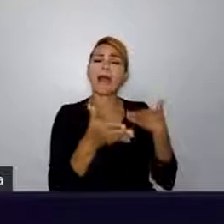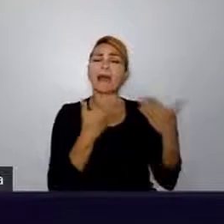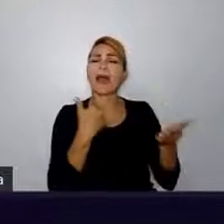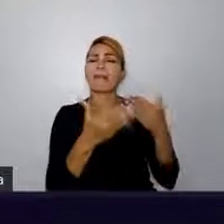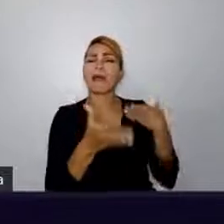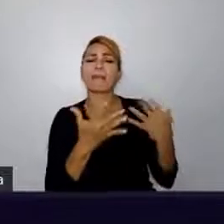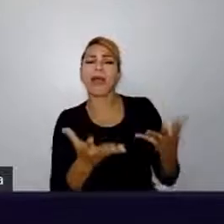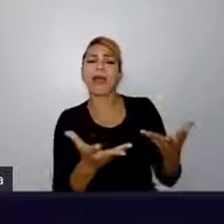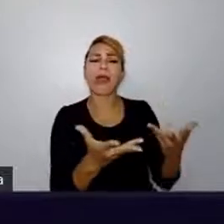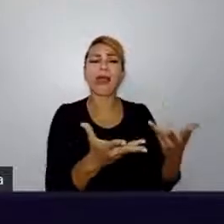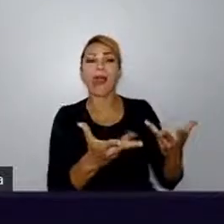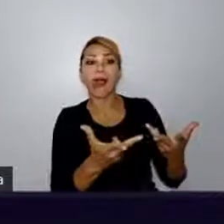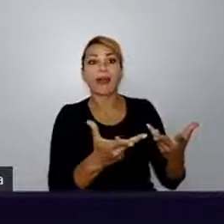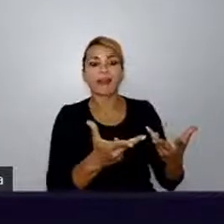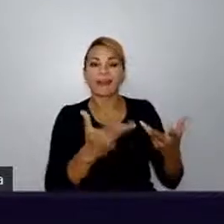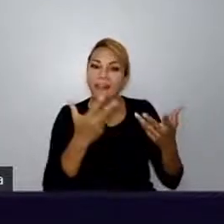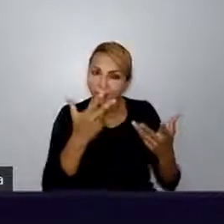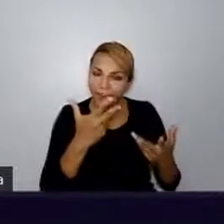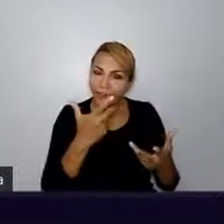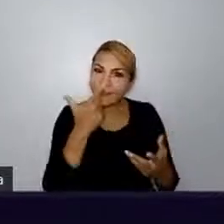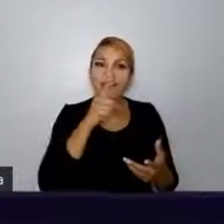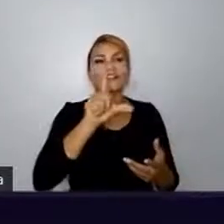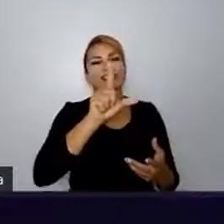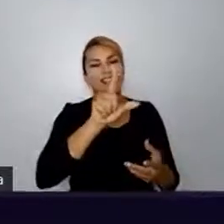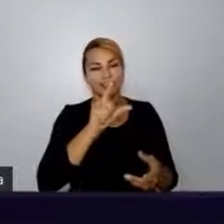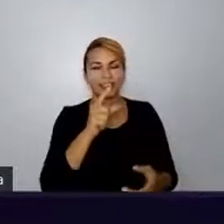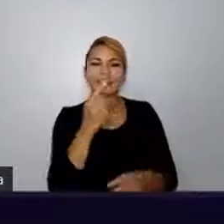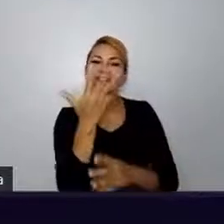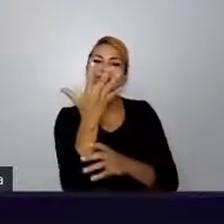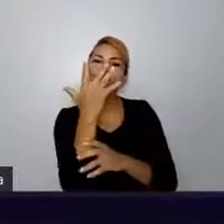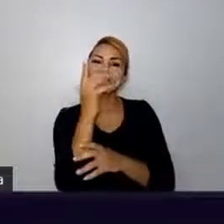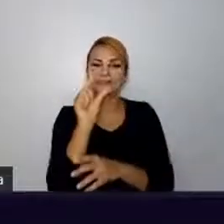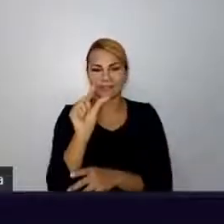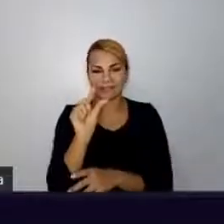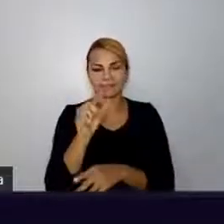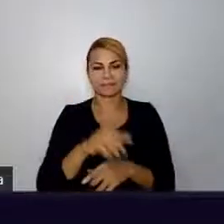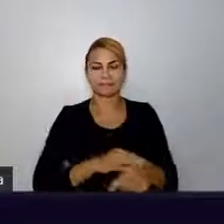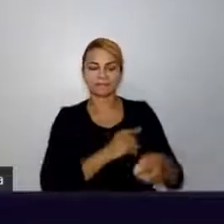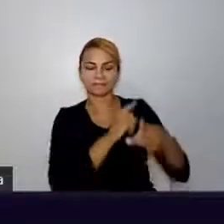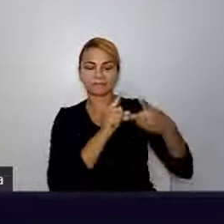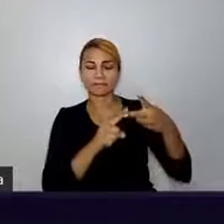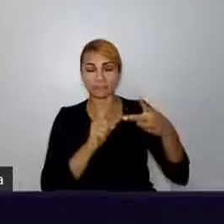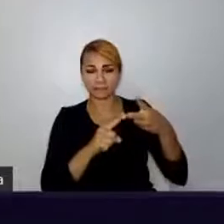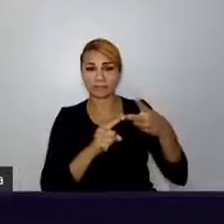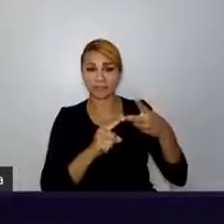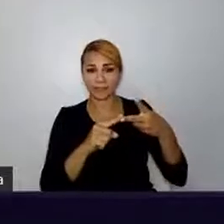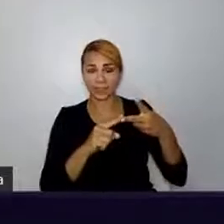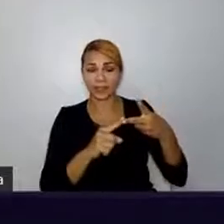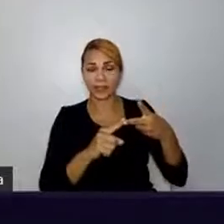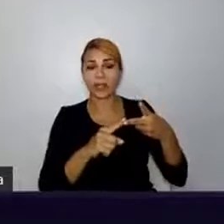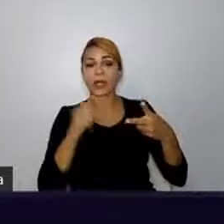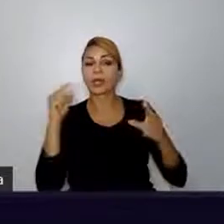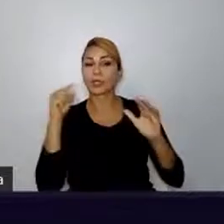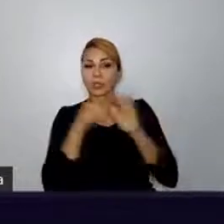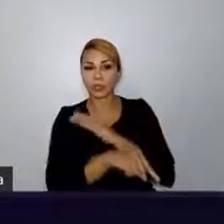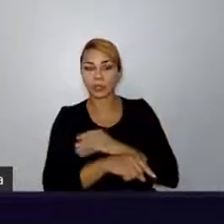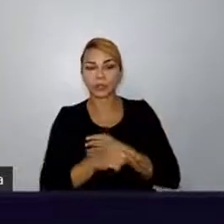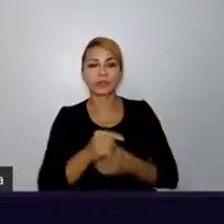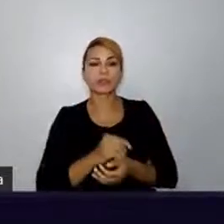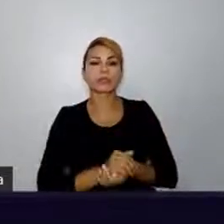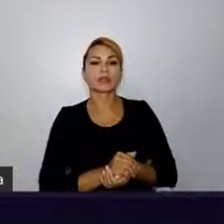A segunda coisa é, faça uma segunda pergunta. Além do, Oi, tudo bem? Como está?